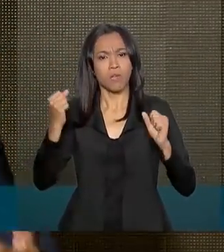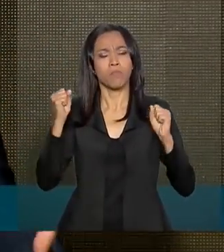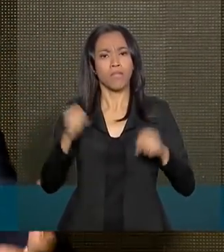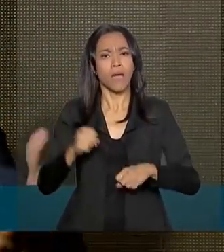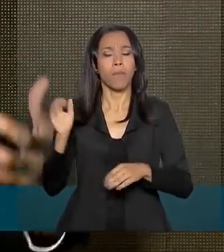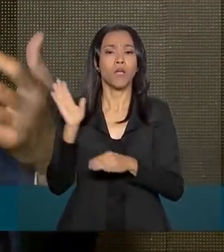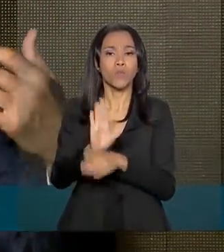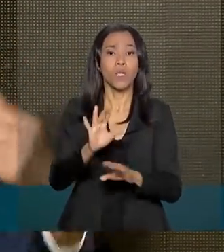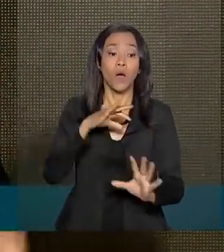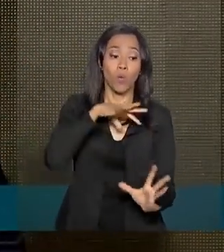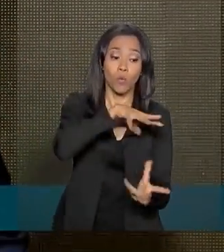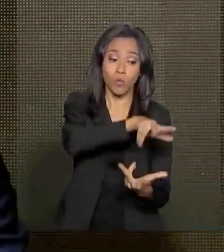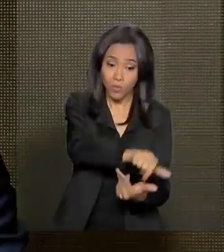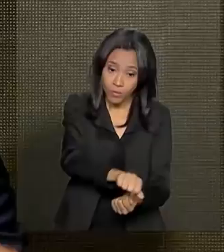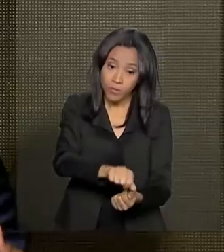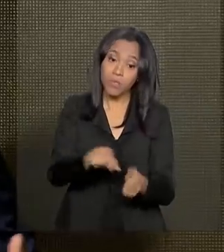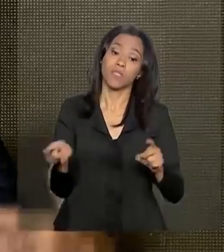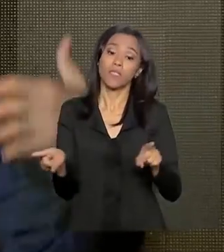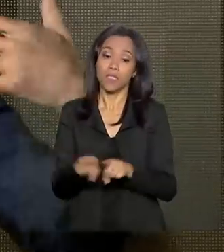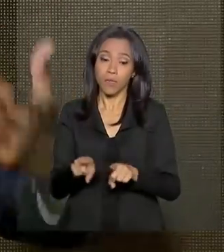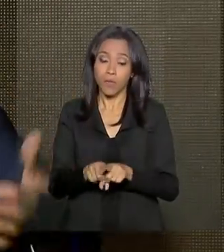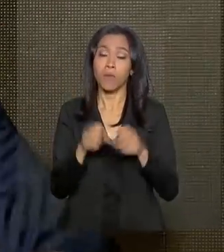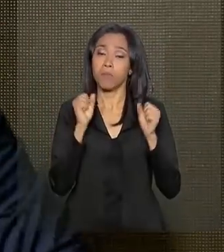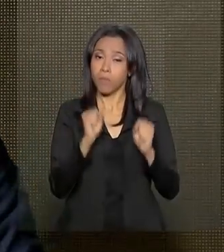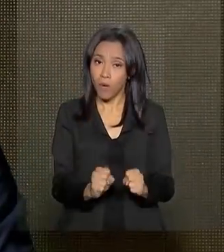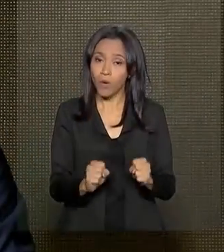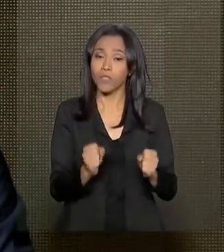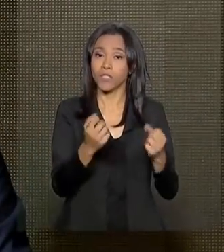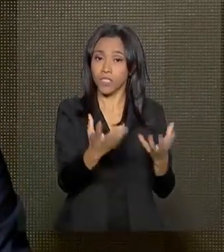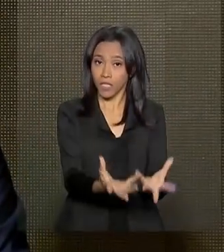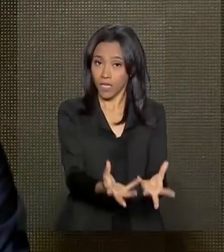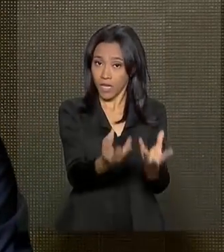e também pode receber a troca disso. Israel são parceiros comerciais.